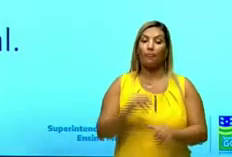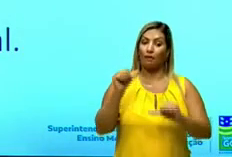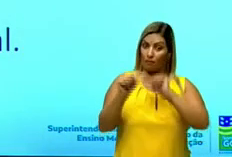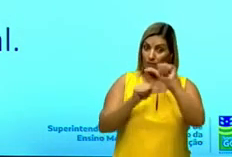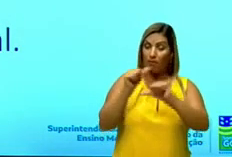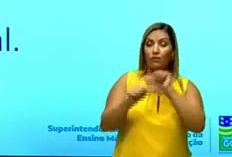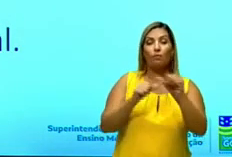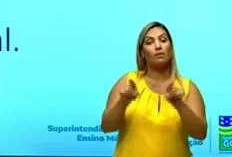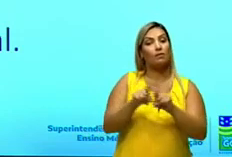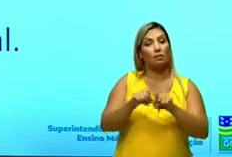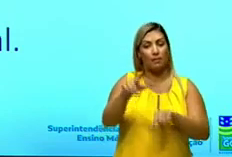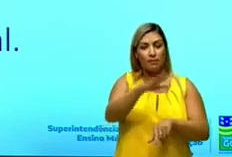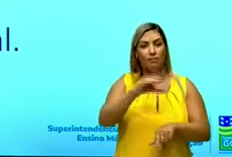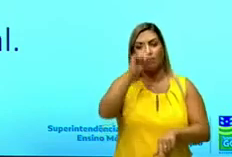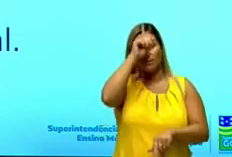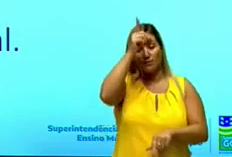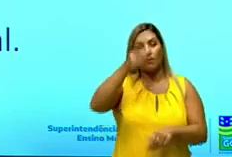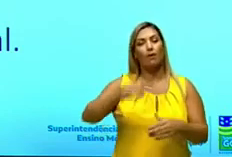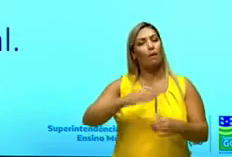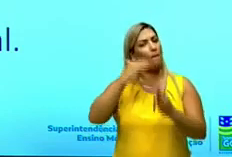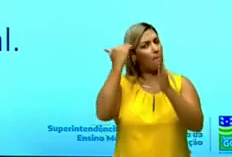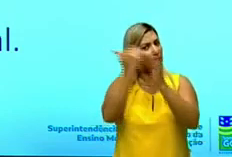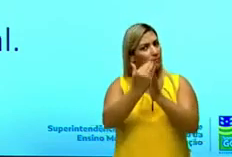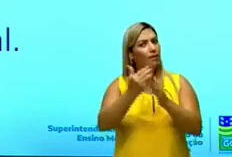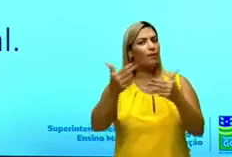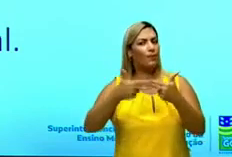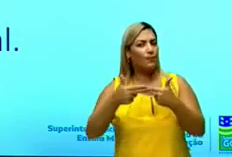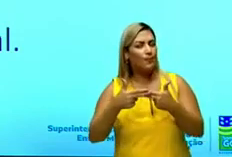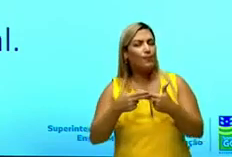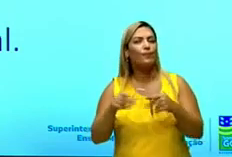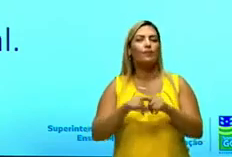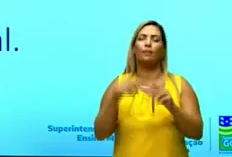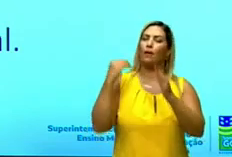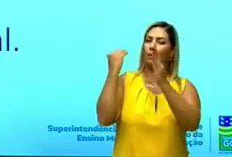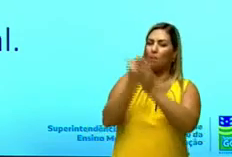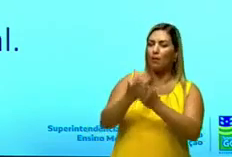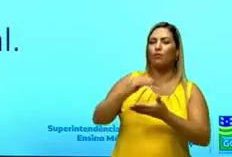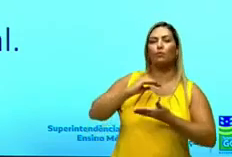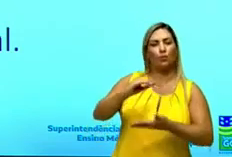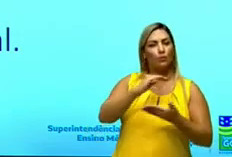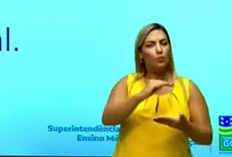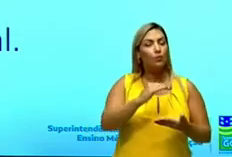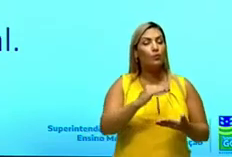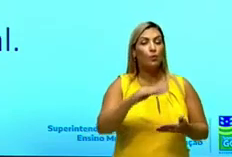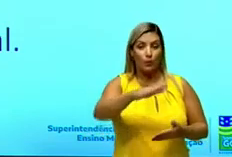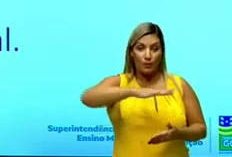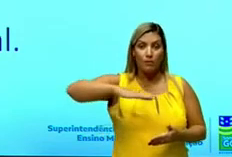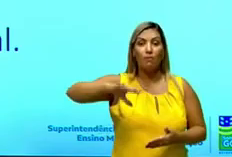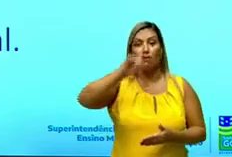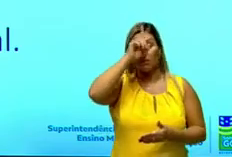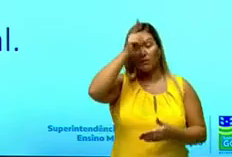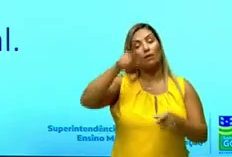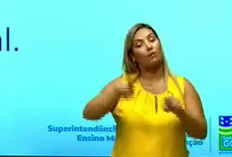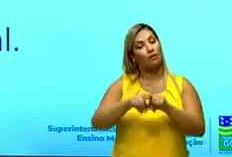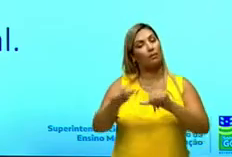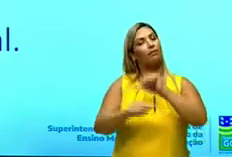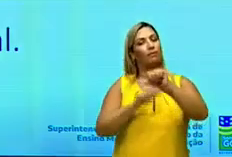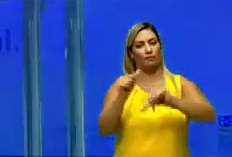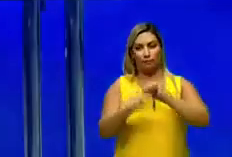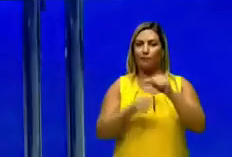natural. Então para eu aumentar o consumo, para que eu aumente a produtividade, o espaço natural também vai ter que ser